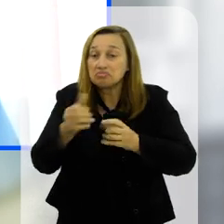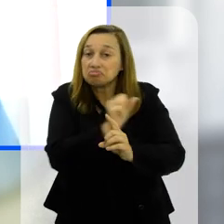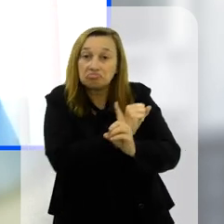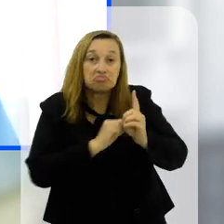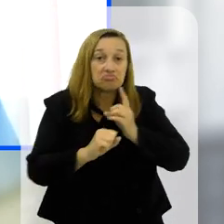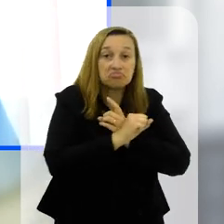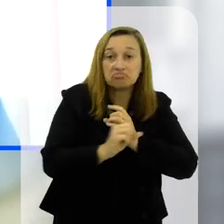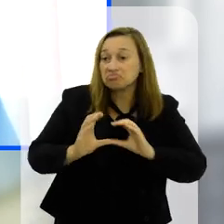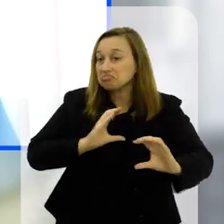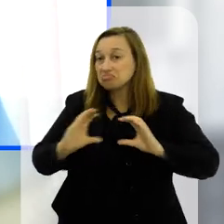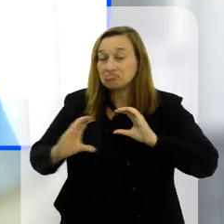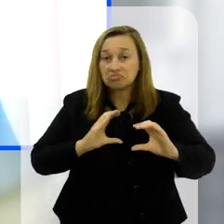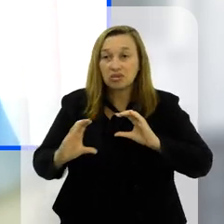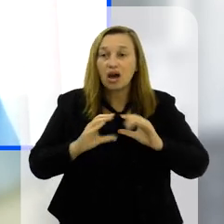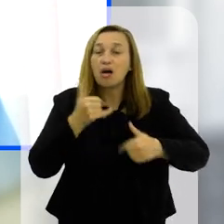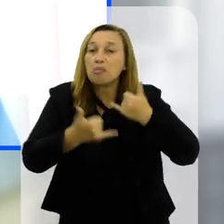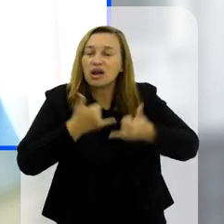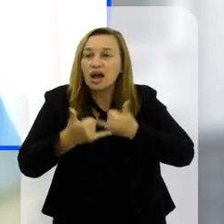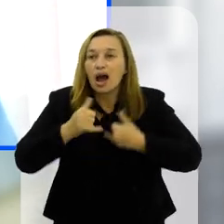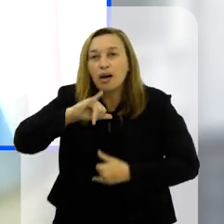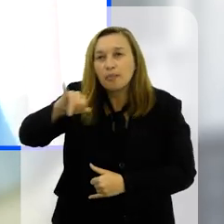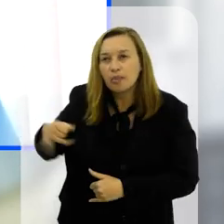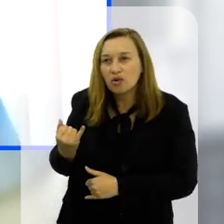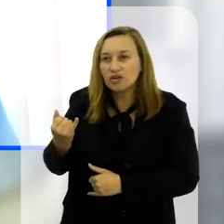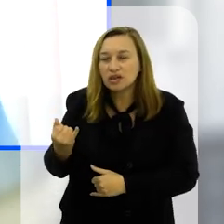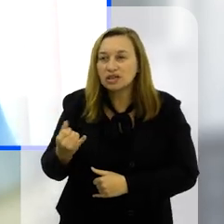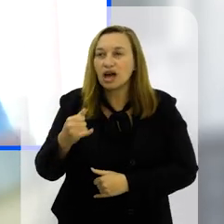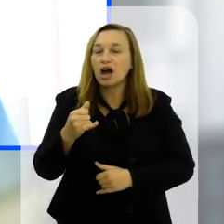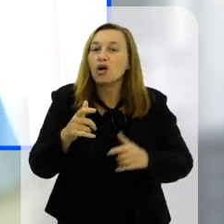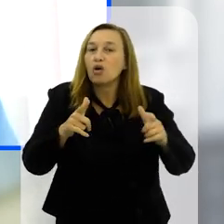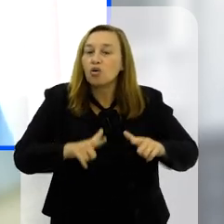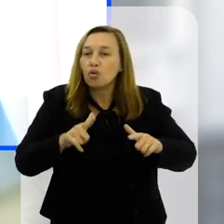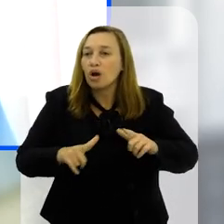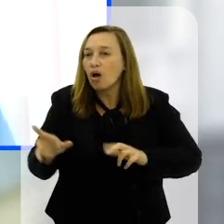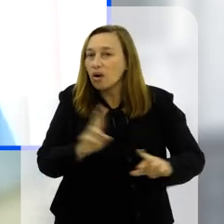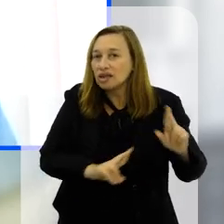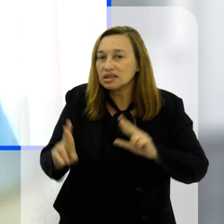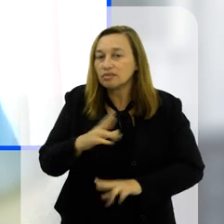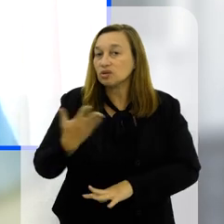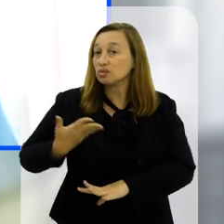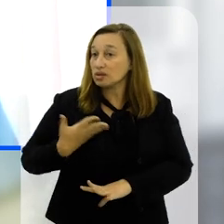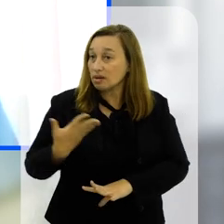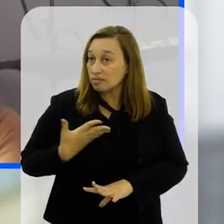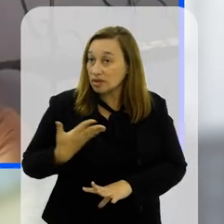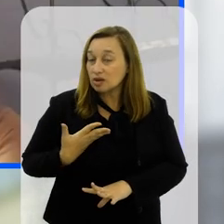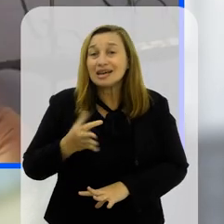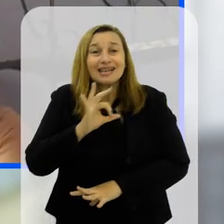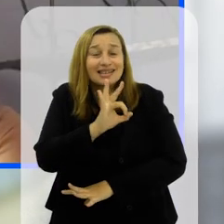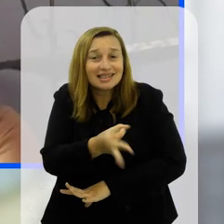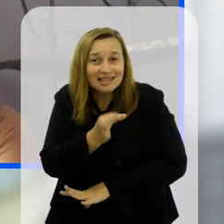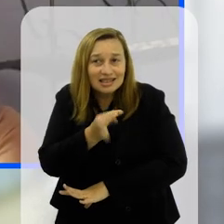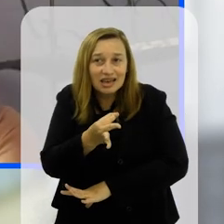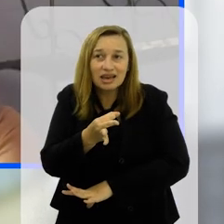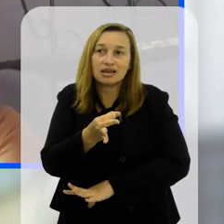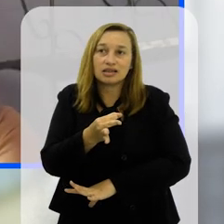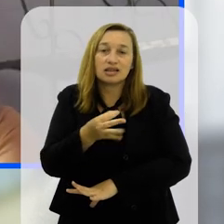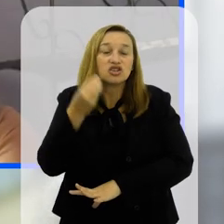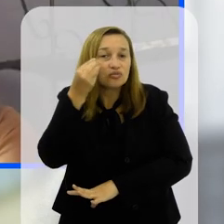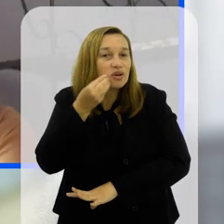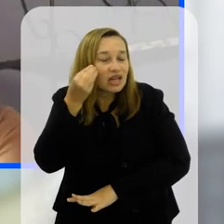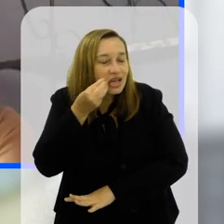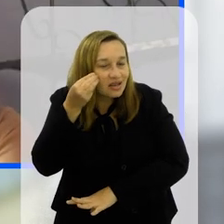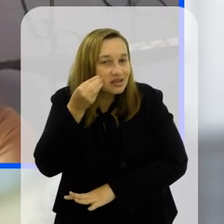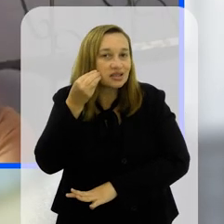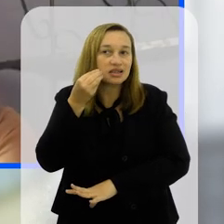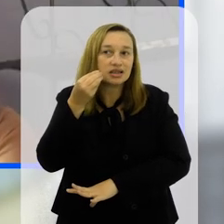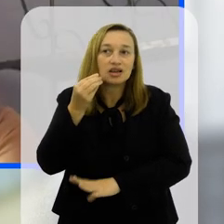interações sociais, pra poderem brincar enfim, aproveitar ali o relacionamento com os demais colegas e pra que, de fato, eles vivenciem